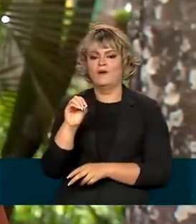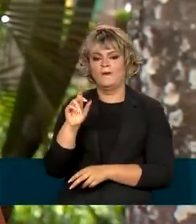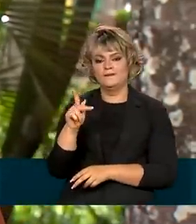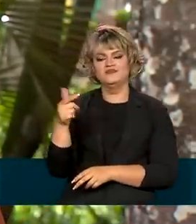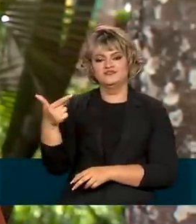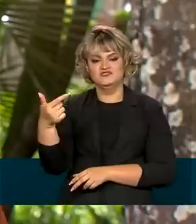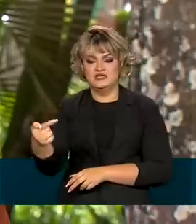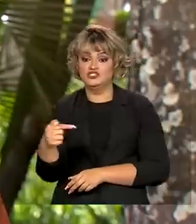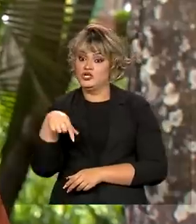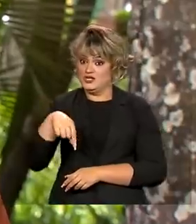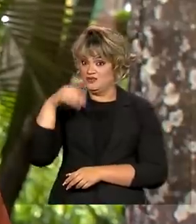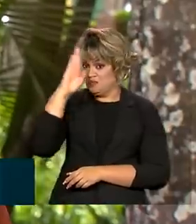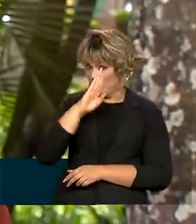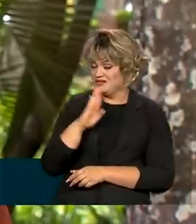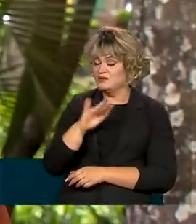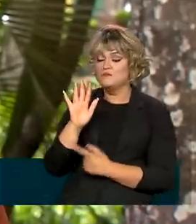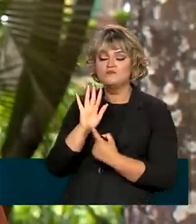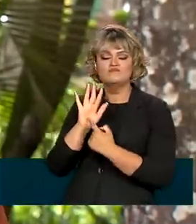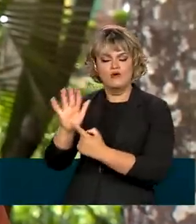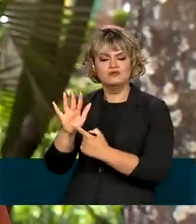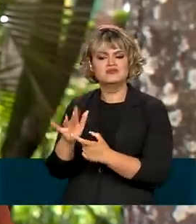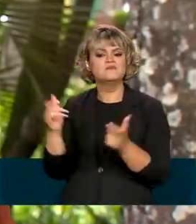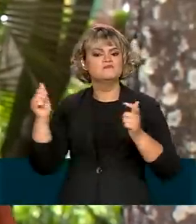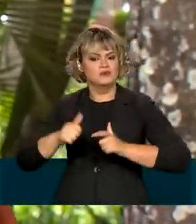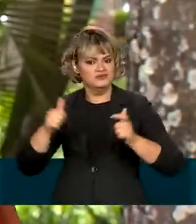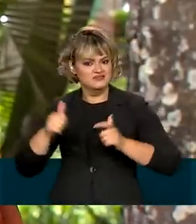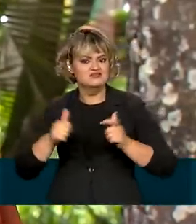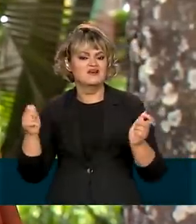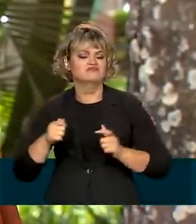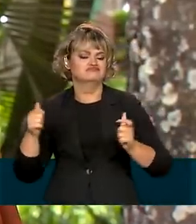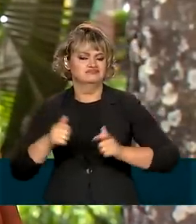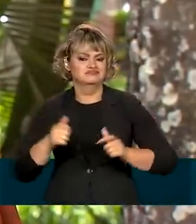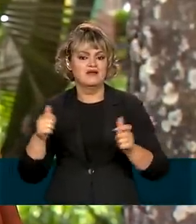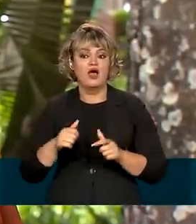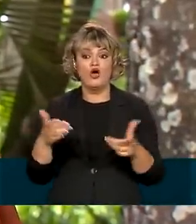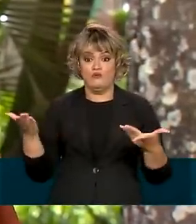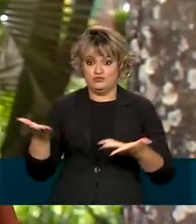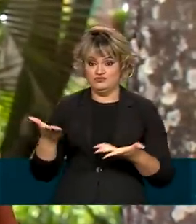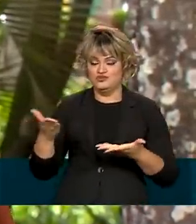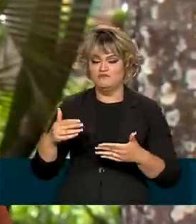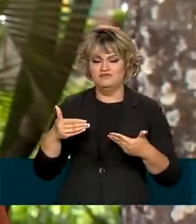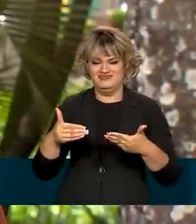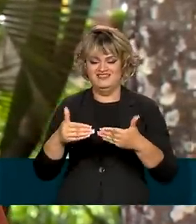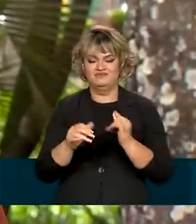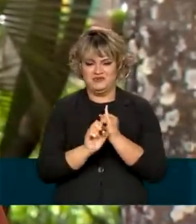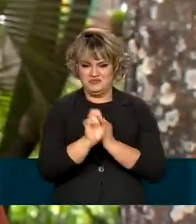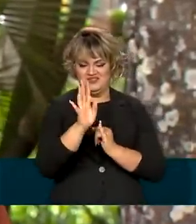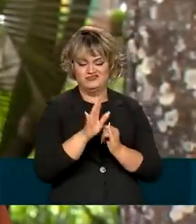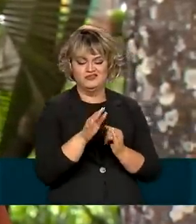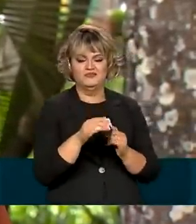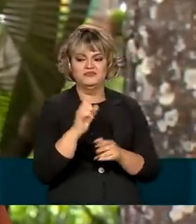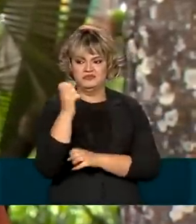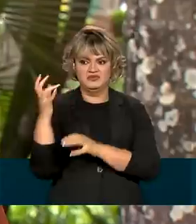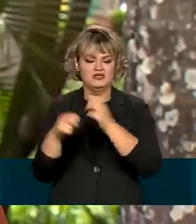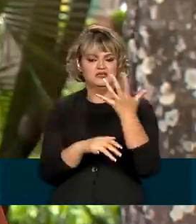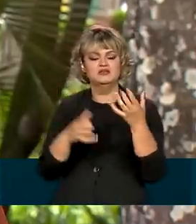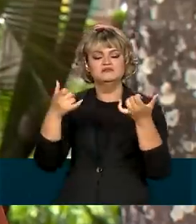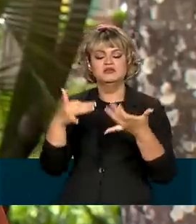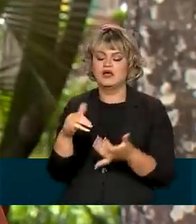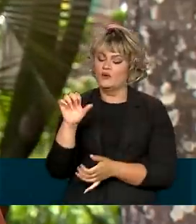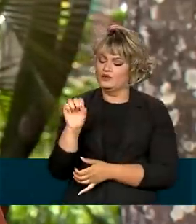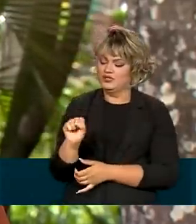E o Brasil quer mostrar o potencial nessa área. Atualmente, segundo o Ministério do Meio Ambiente, 84